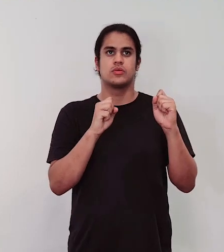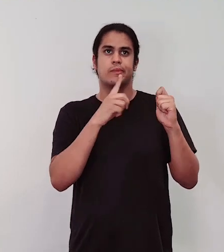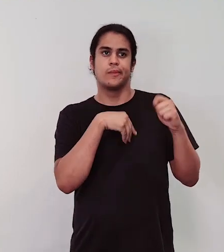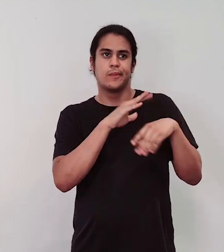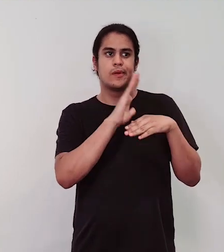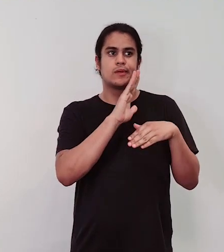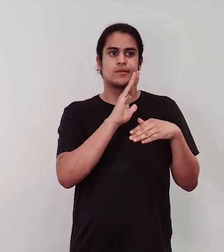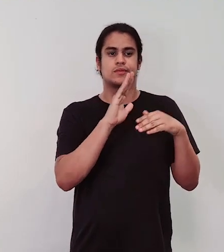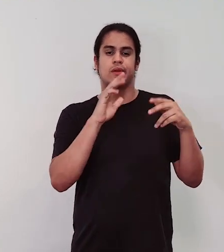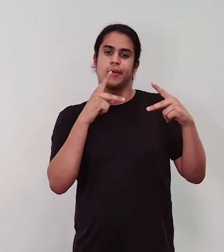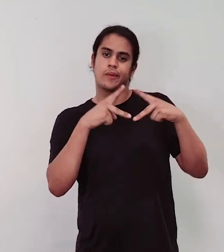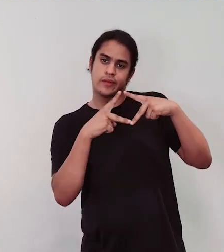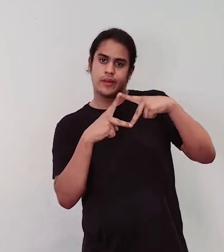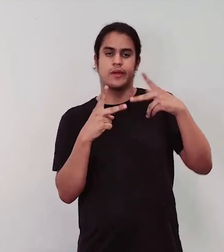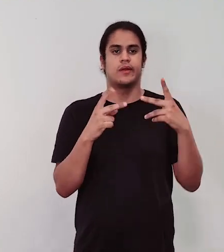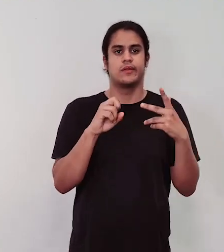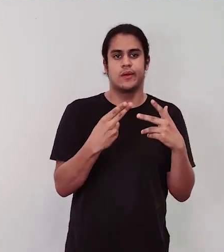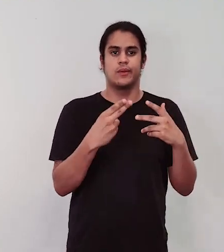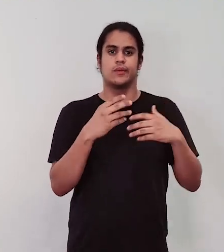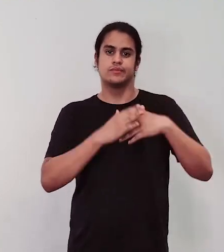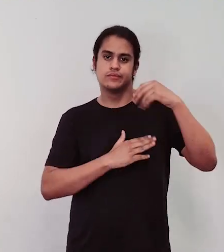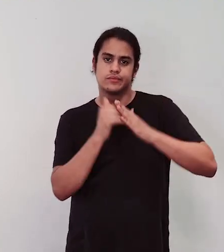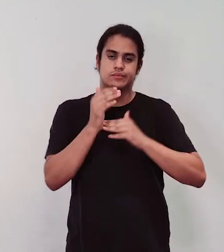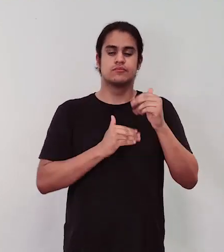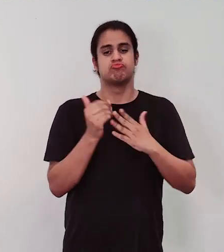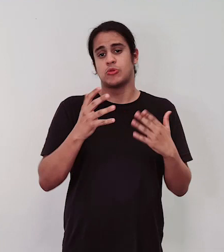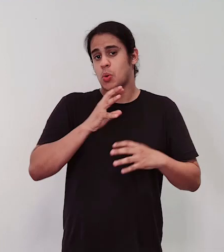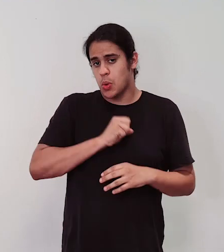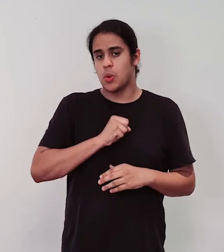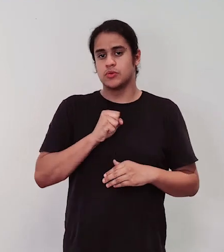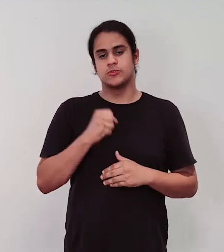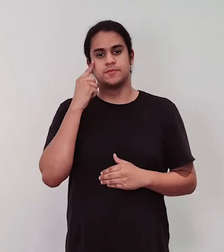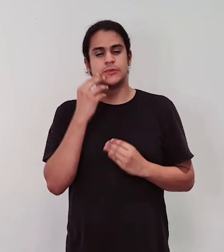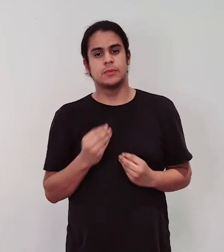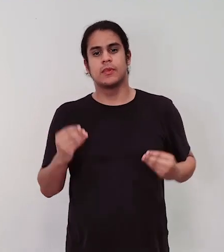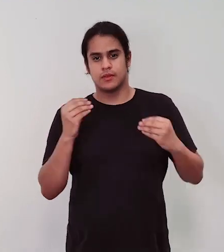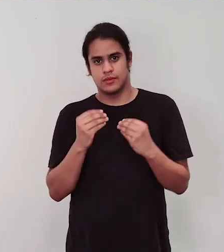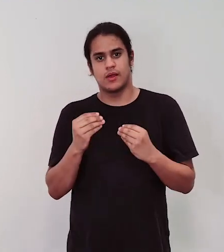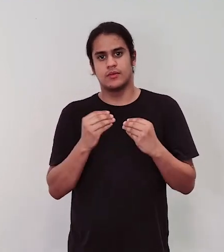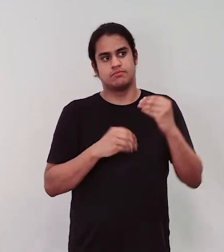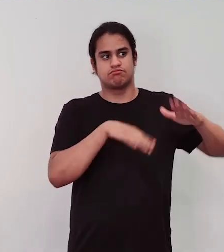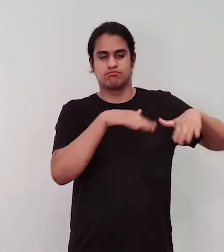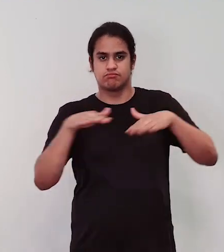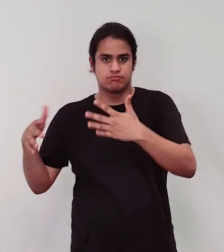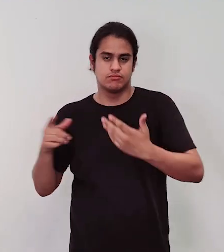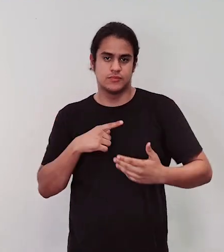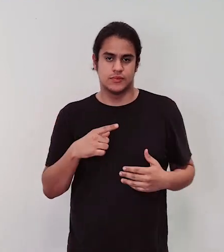de mão eu gosto muito de experimentar a variação das